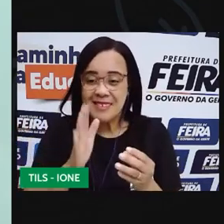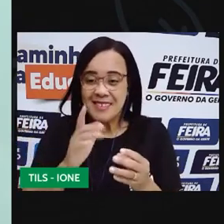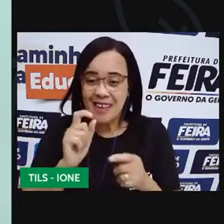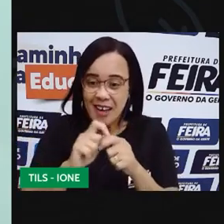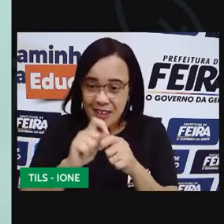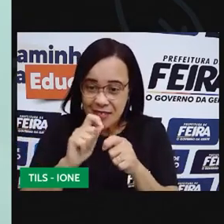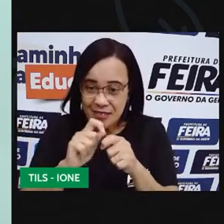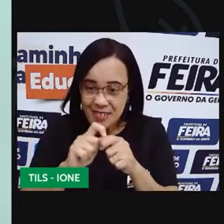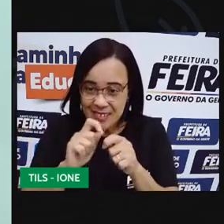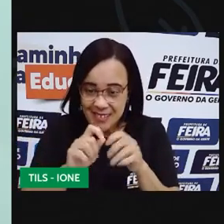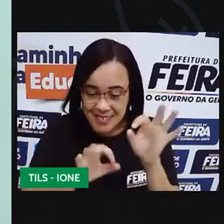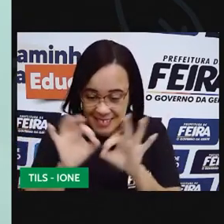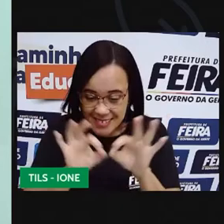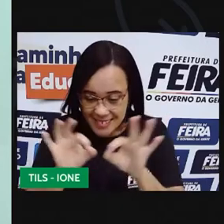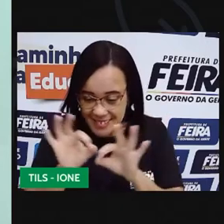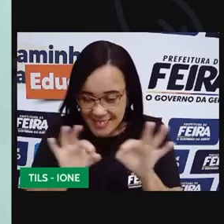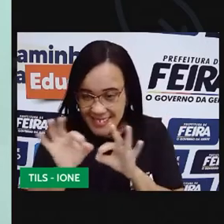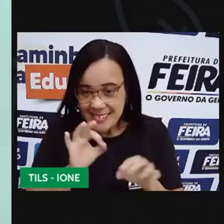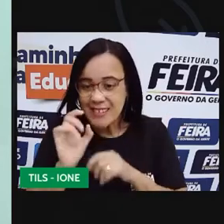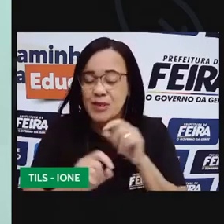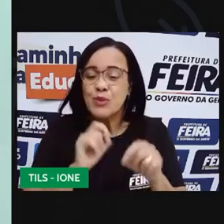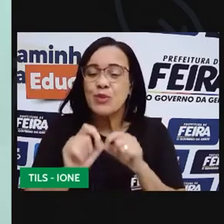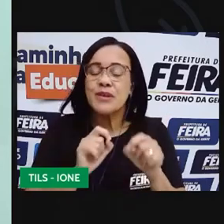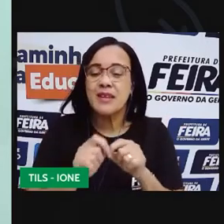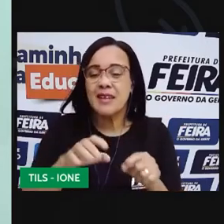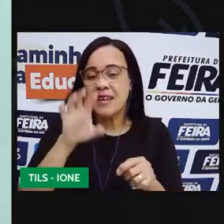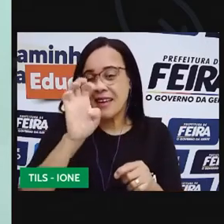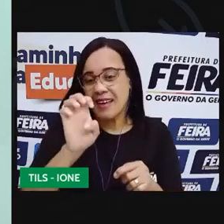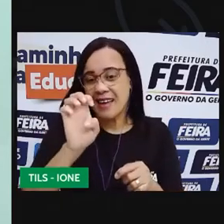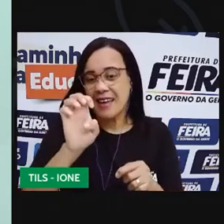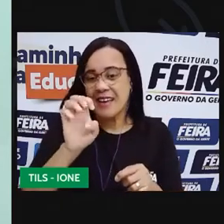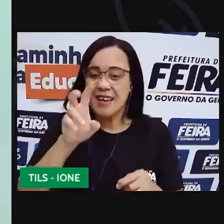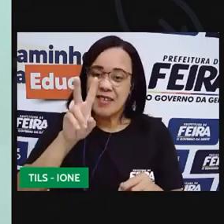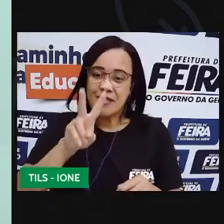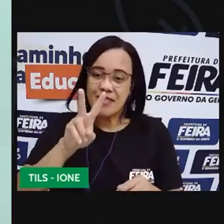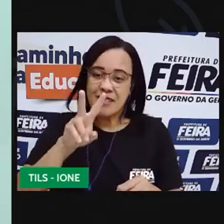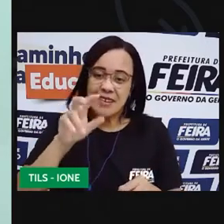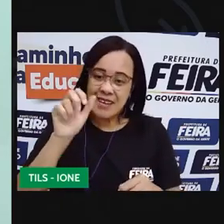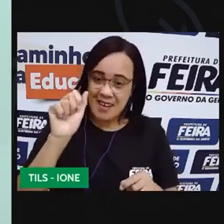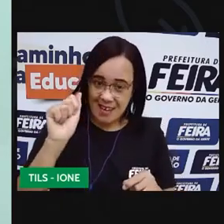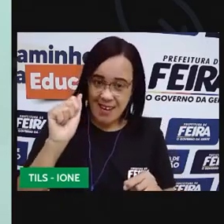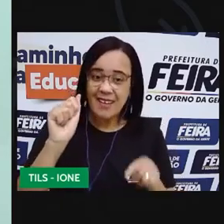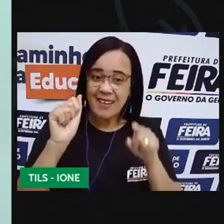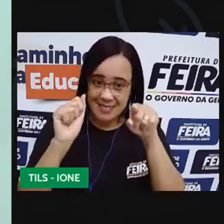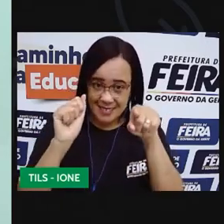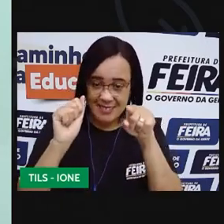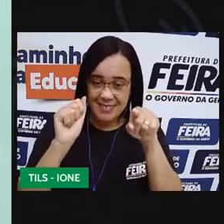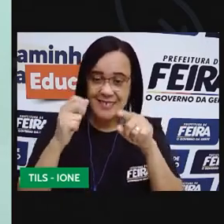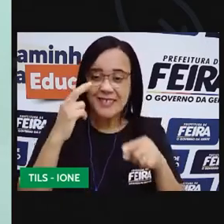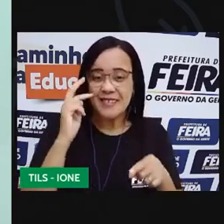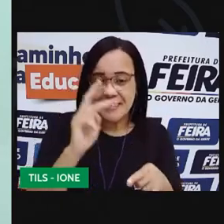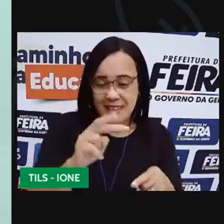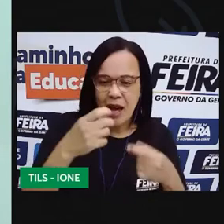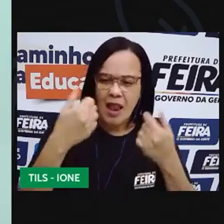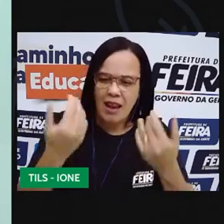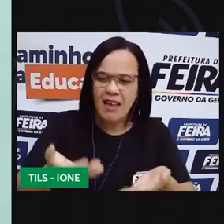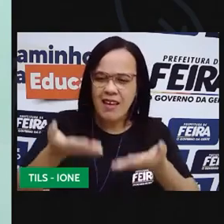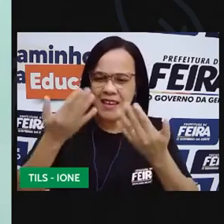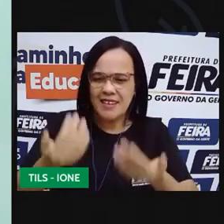confeccionados usando o EVA, esse material aqui que a gente já viu que é leve.